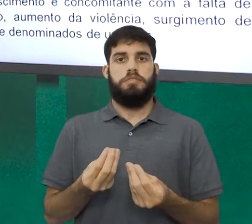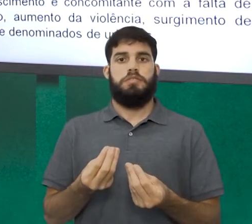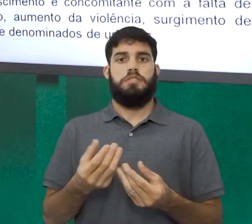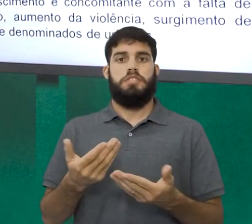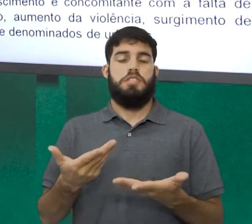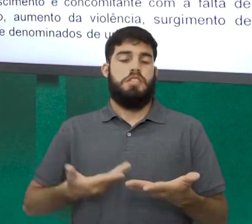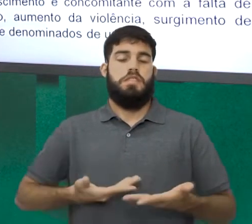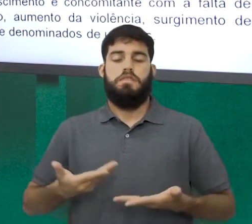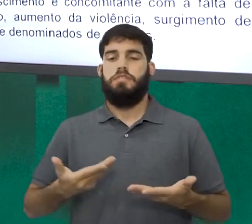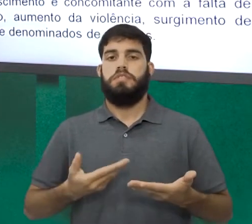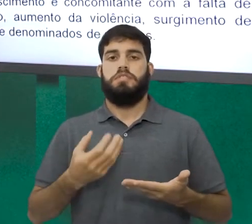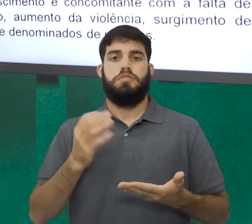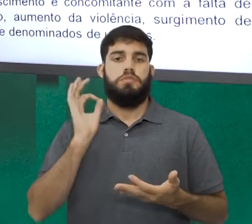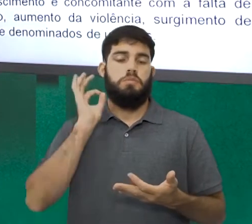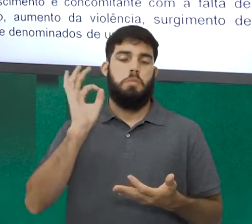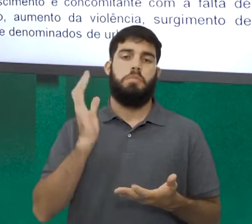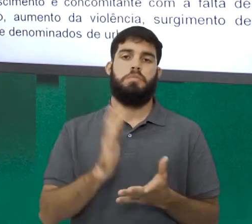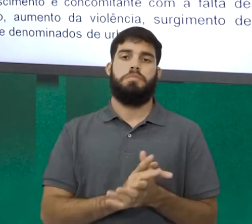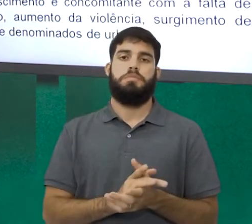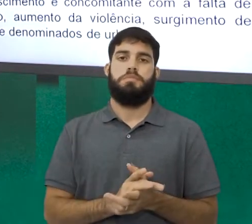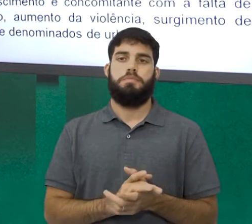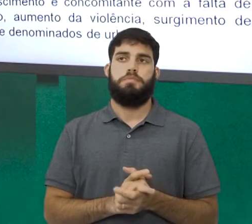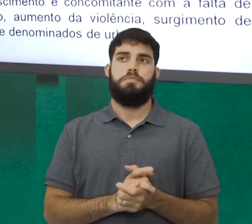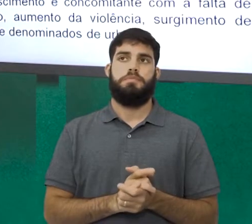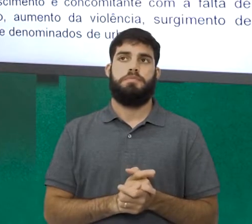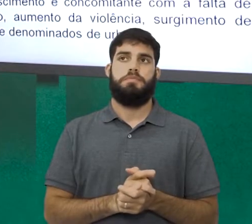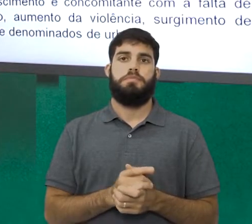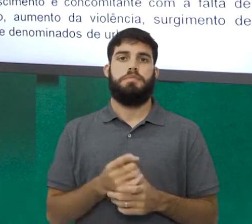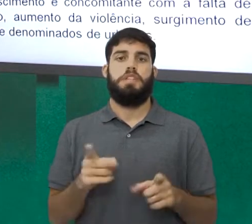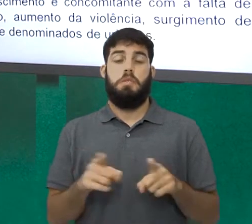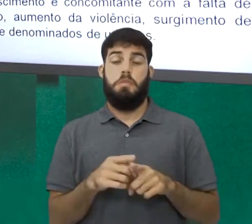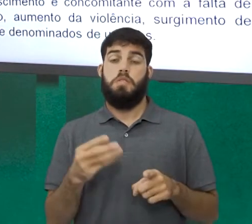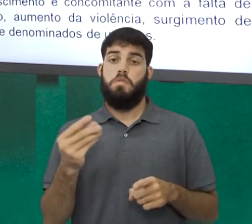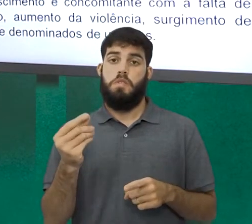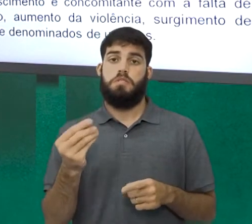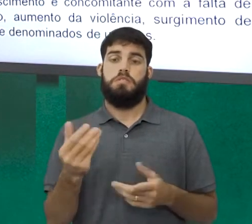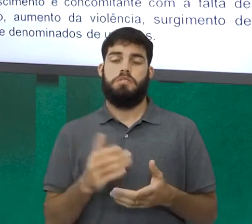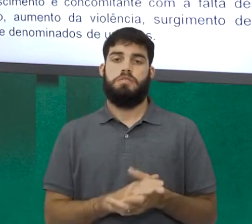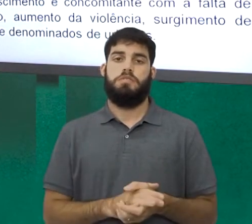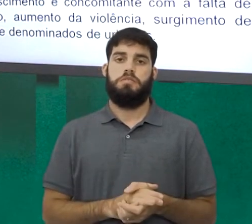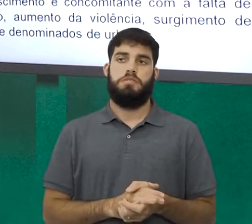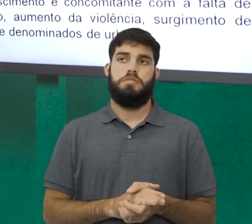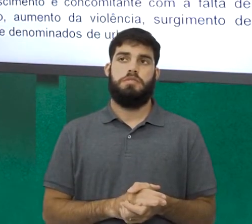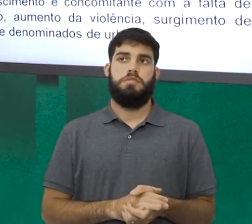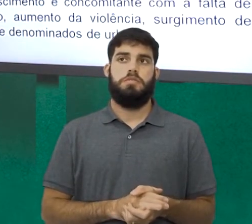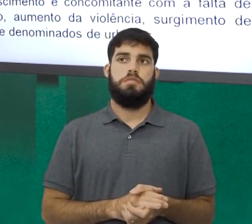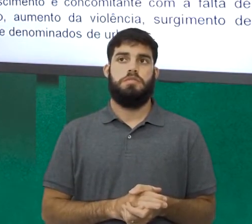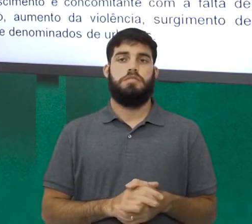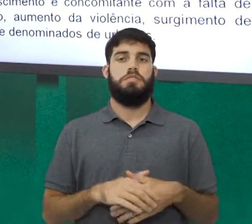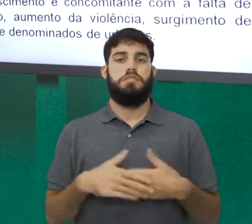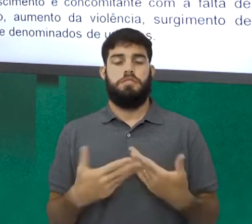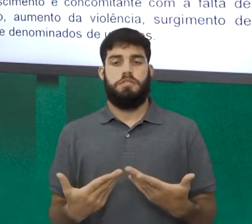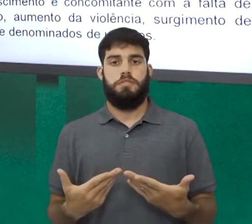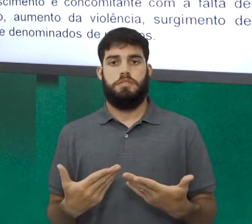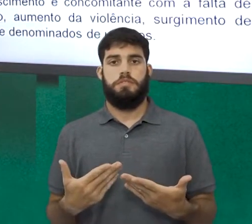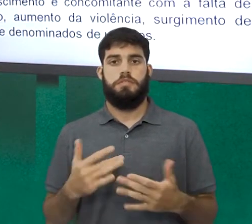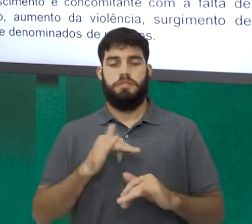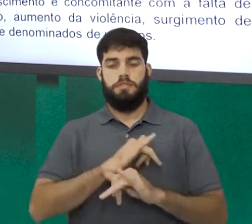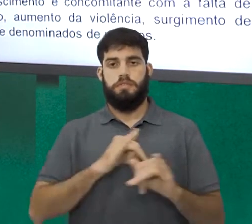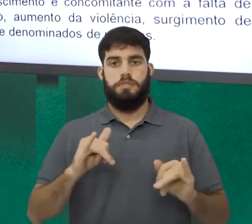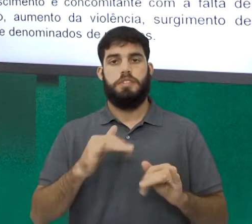satisfatoriamente, ou seja, em quantidade e qualidade no tempo adequado. Portanto, informação